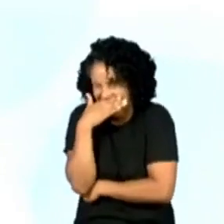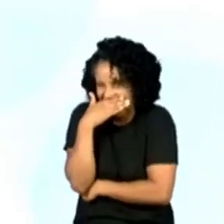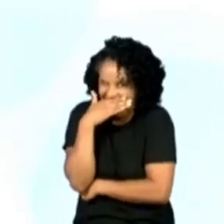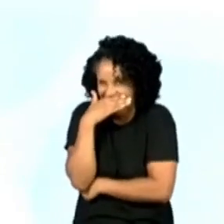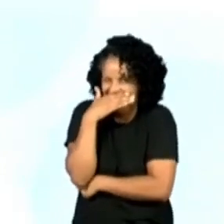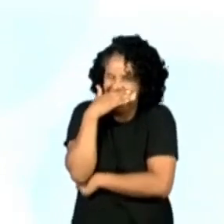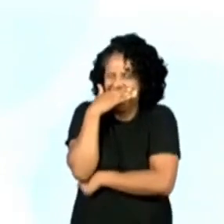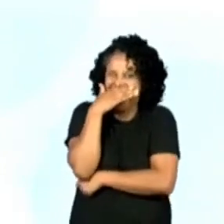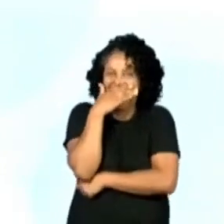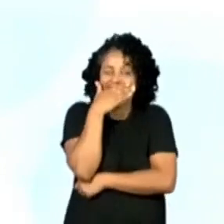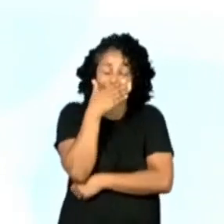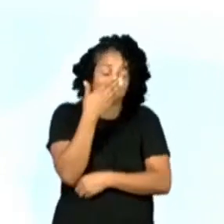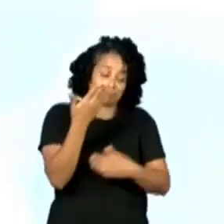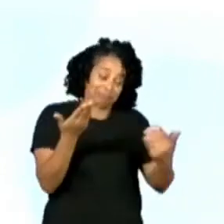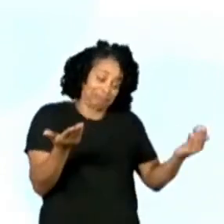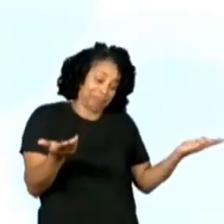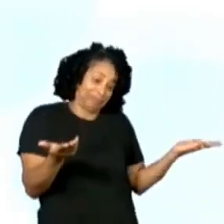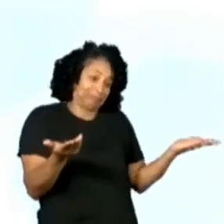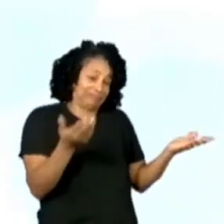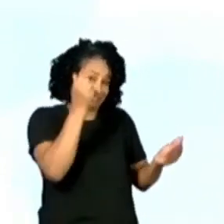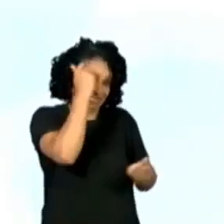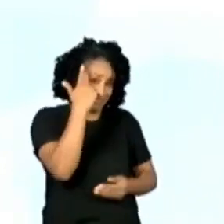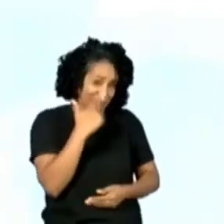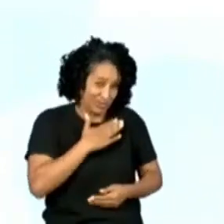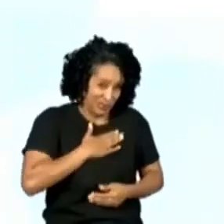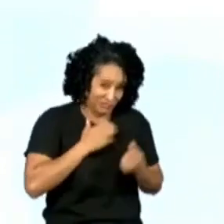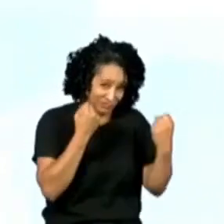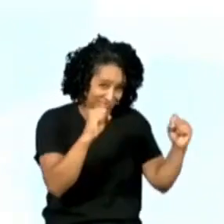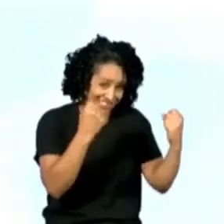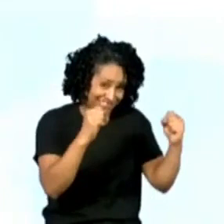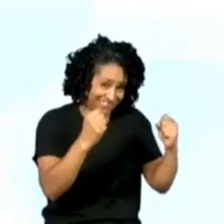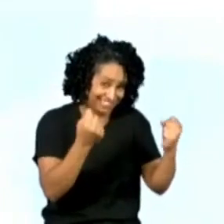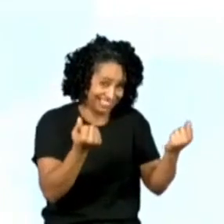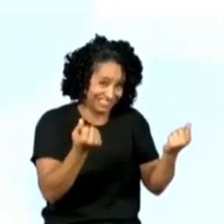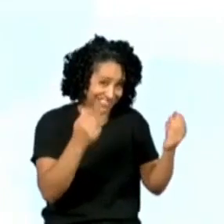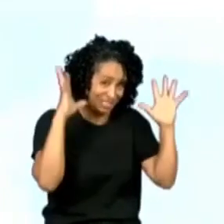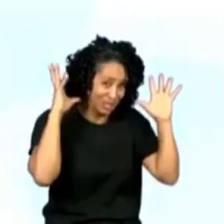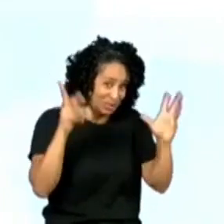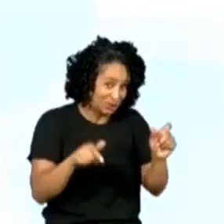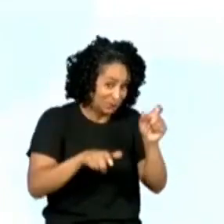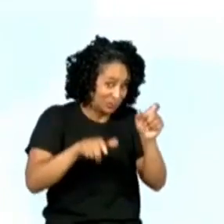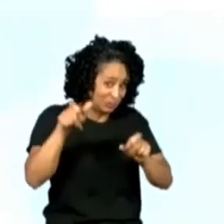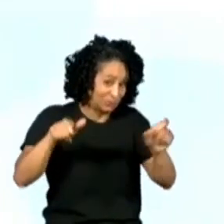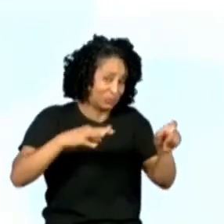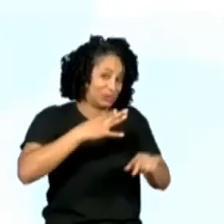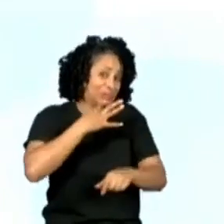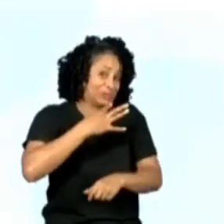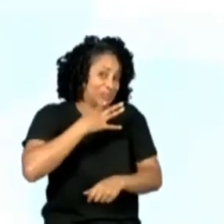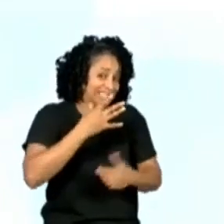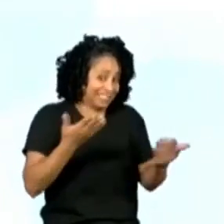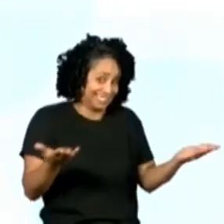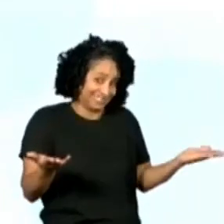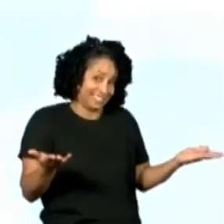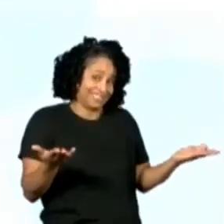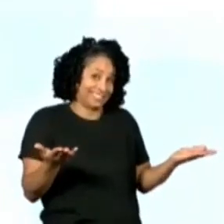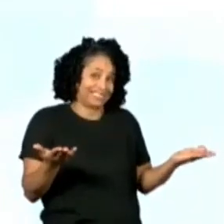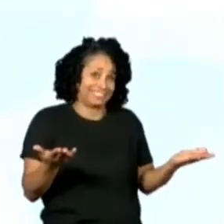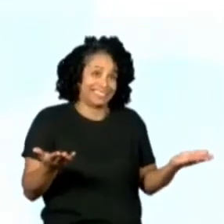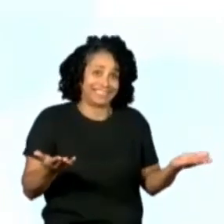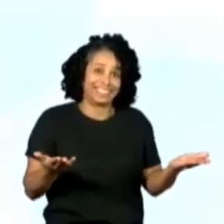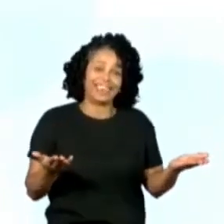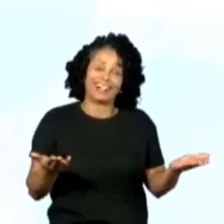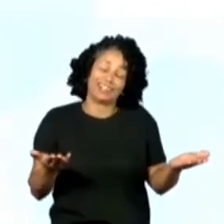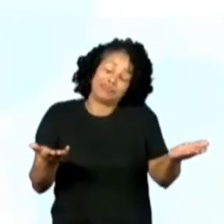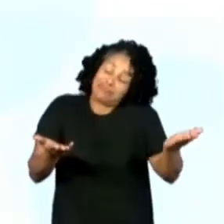Professora Ana Lu. No caso, todo mundo sabe disso aí agora, hein? Vamos ver. E